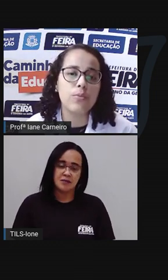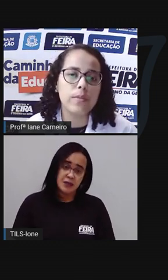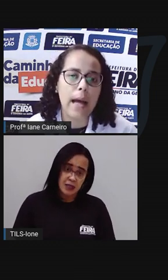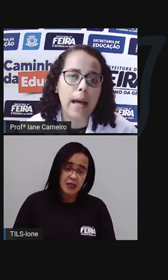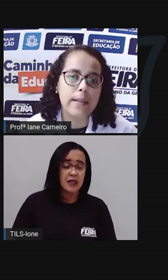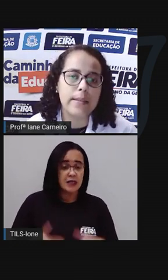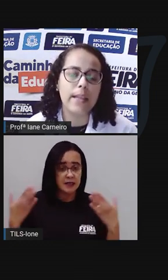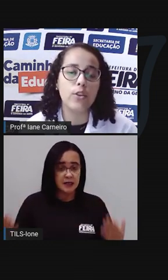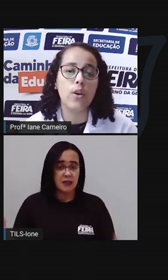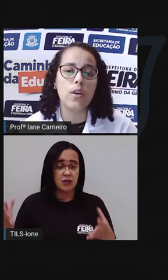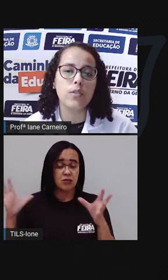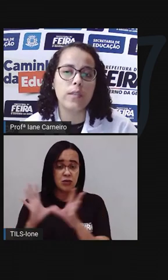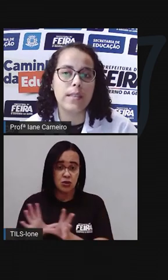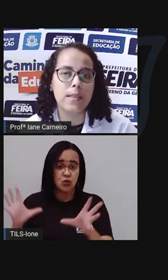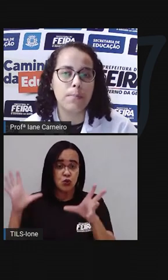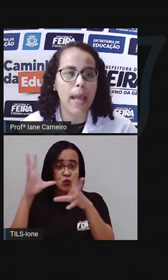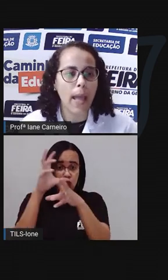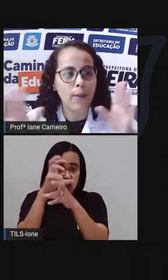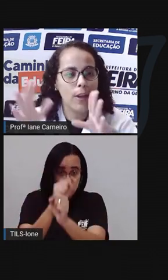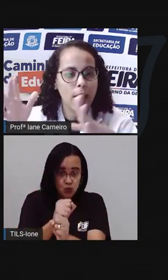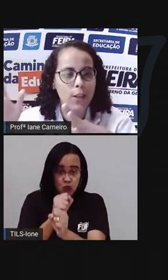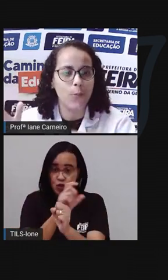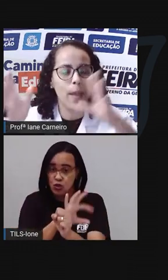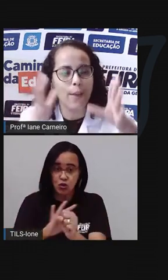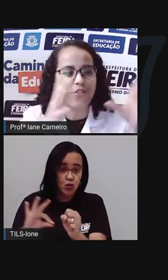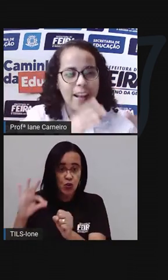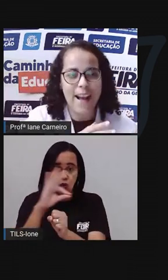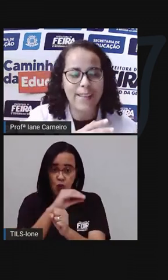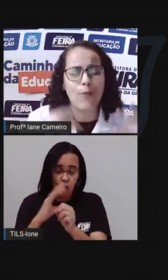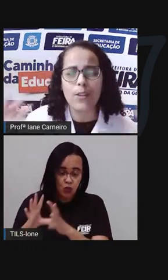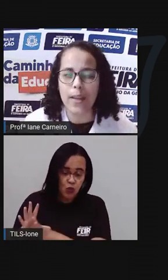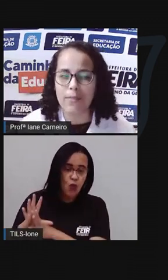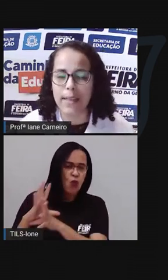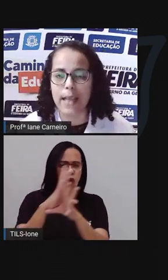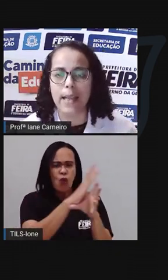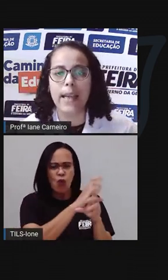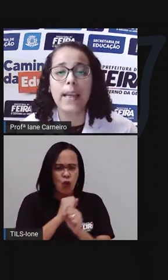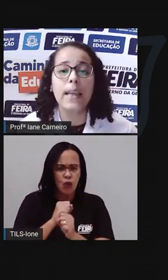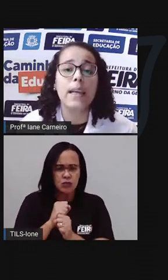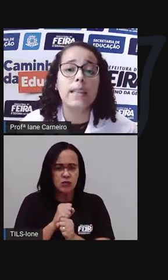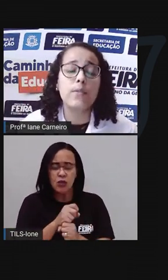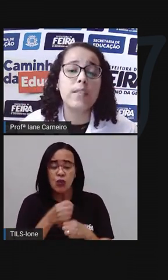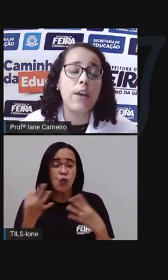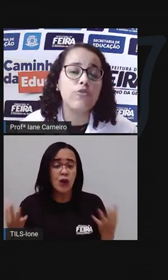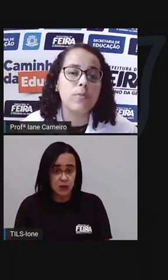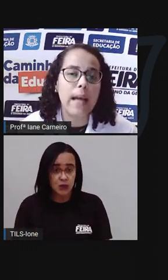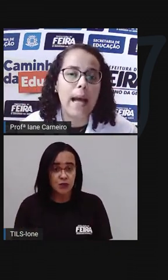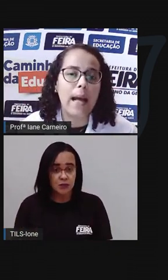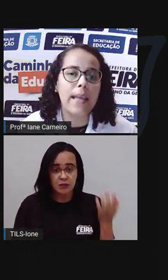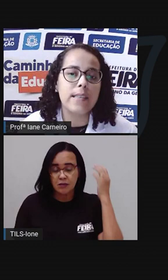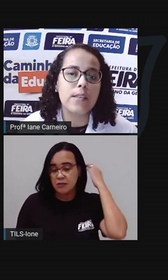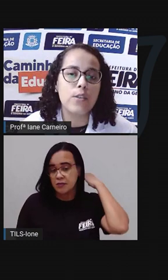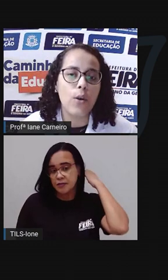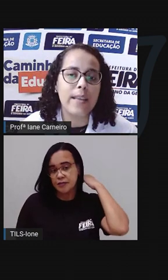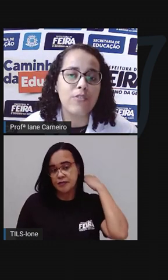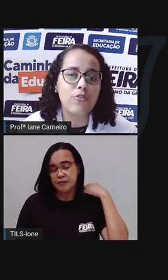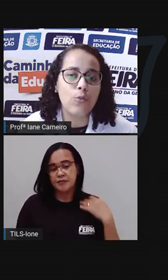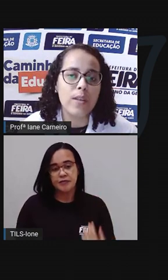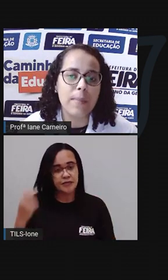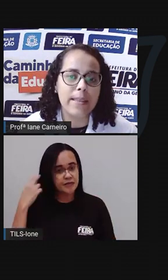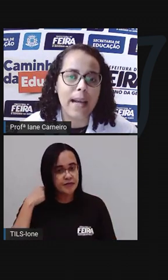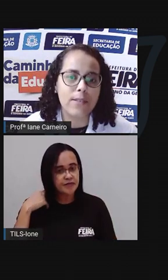gente juntar, né, todos esses meio litro, meio de cada, quanto é que vai dar, né? Então, se eu juntar essas